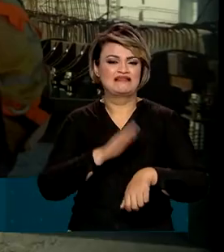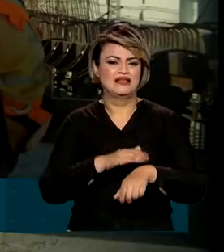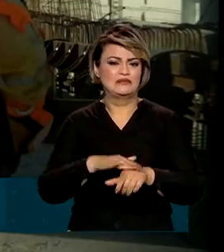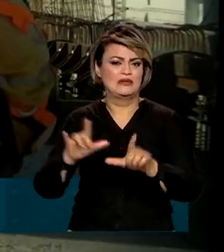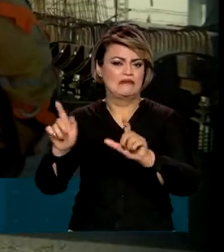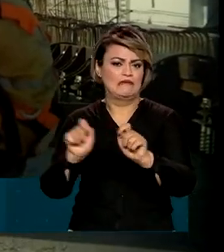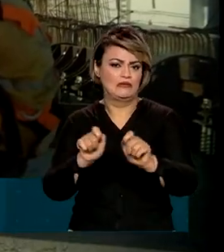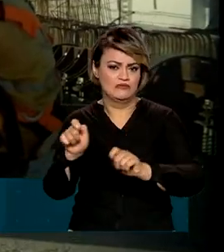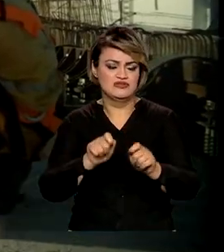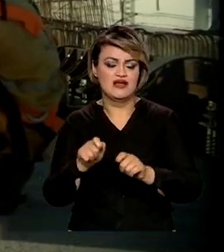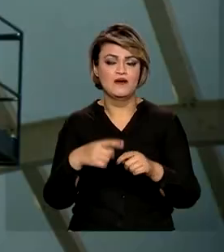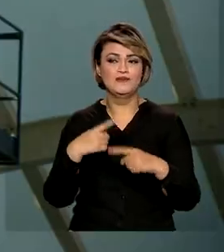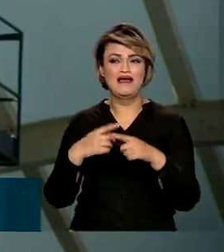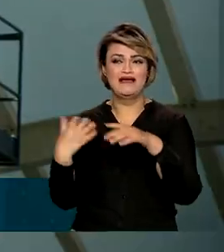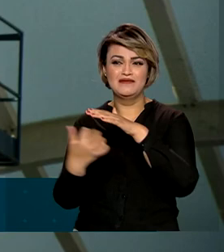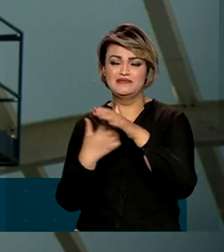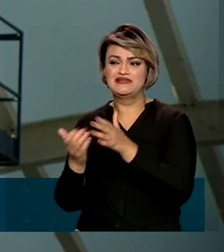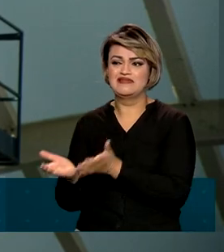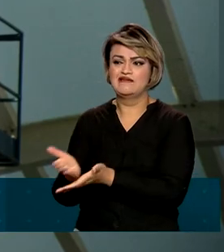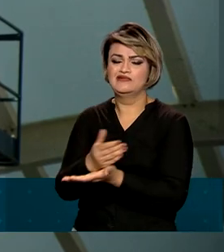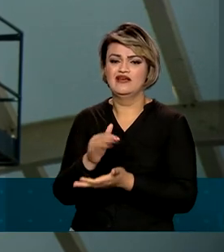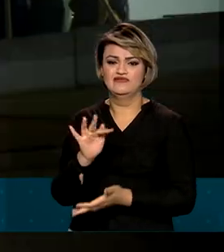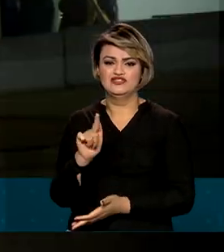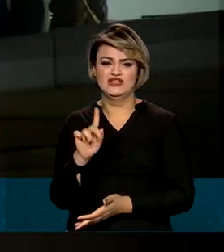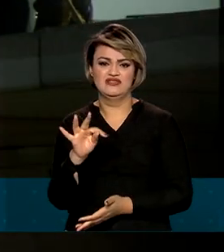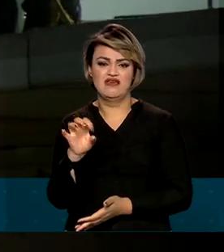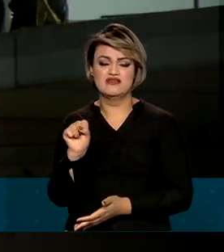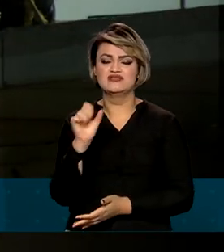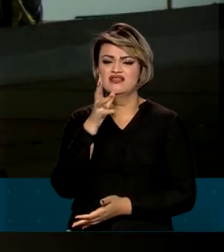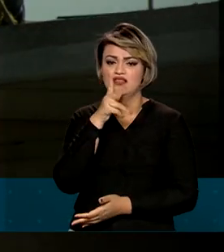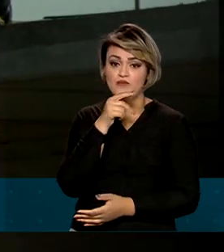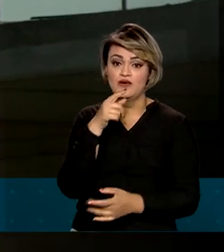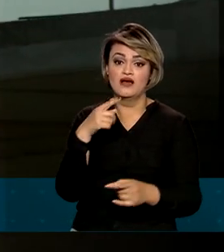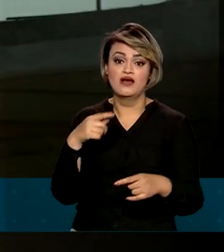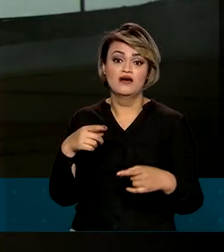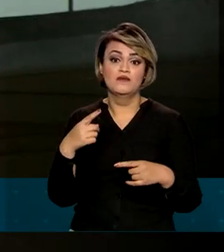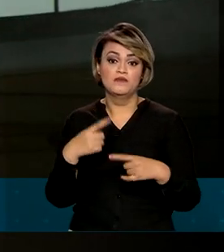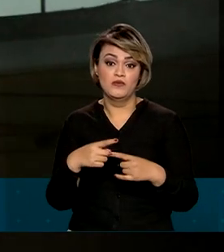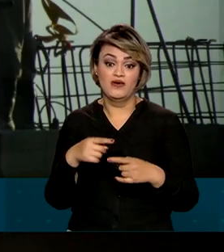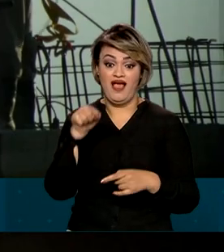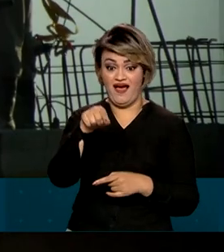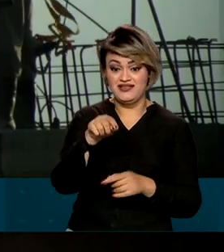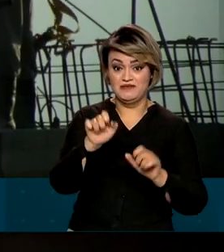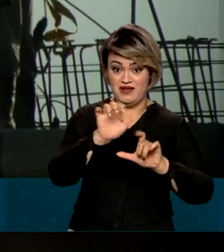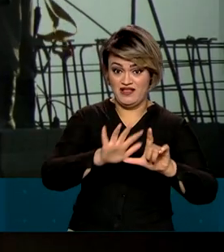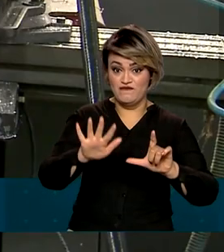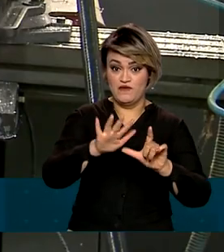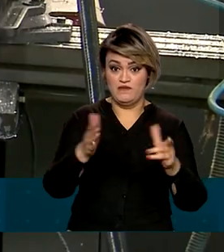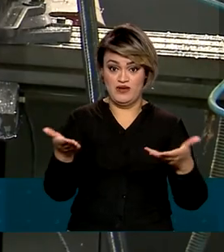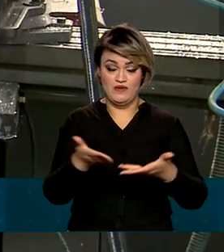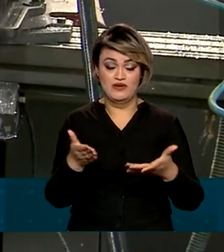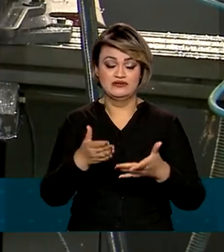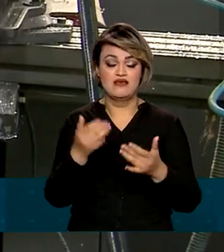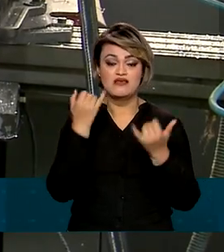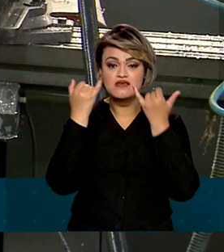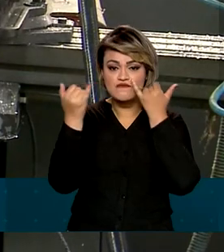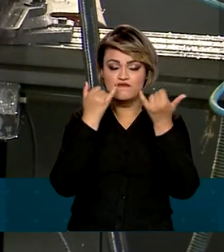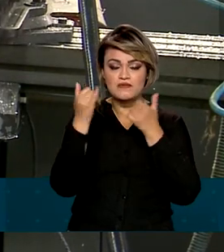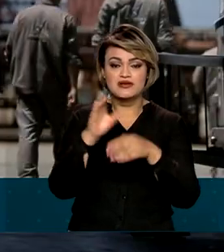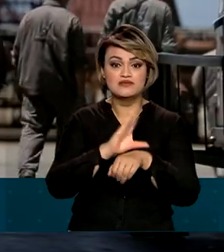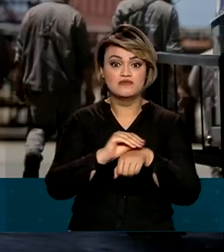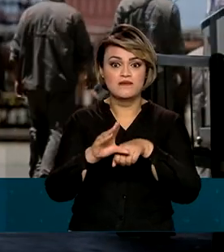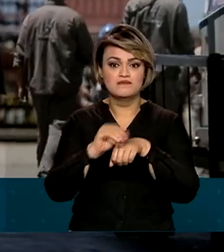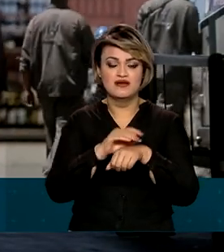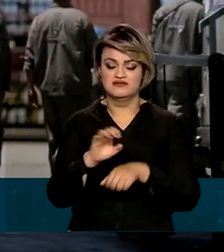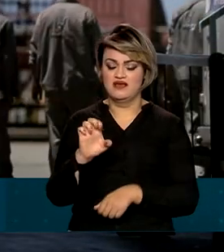gasto pelas empresas no recolhimento do FGTS. Isso porque a plataforma vai utilizar a base de dados do E-Social.